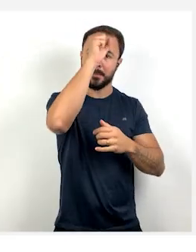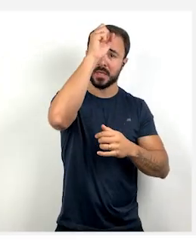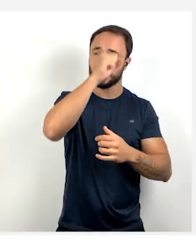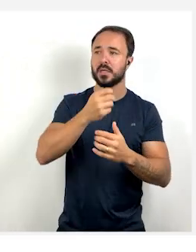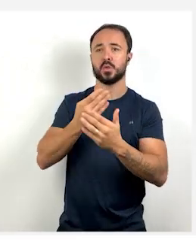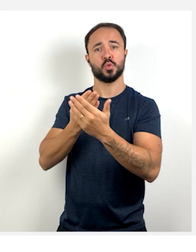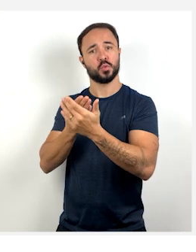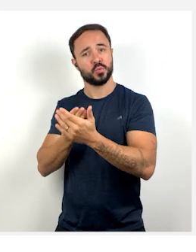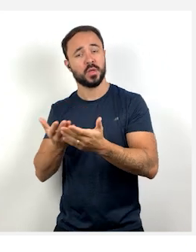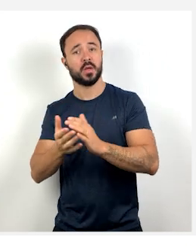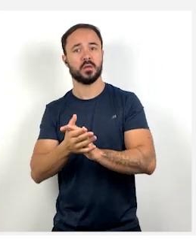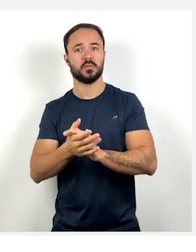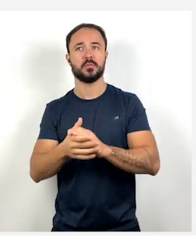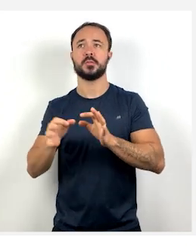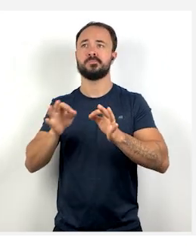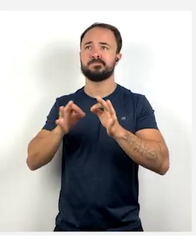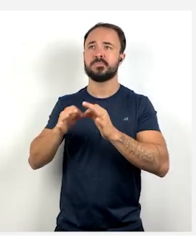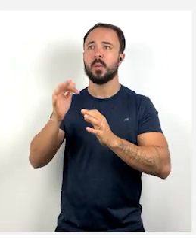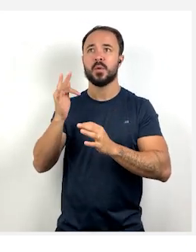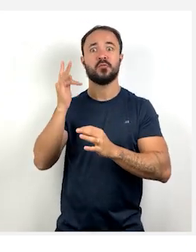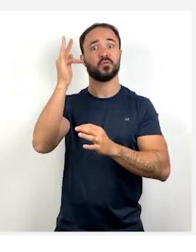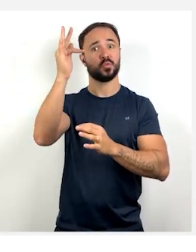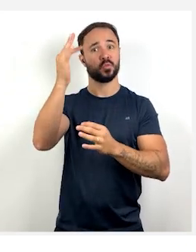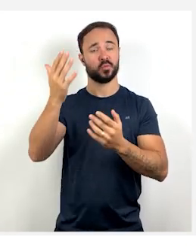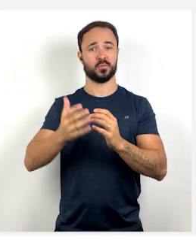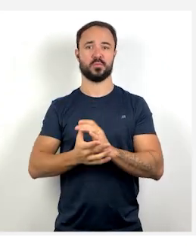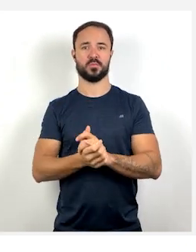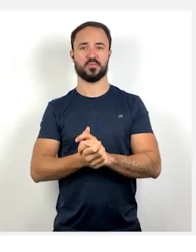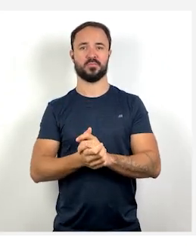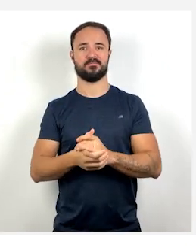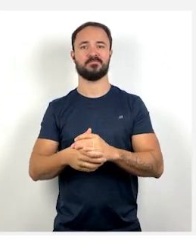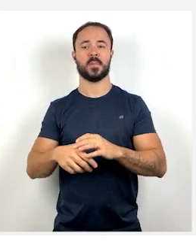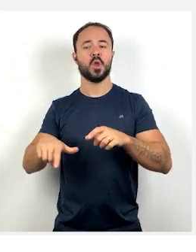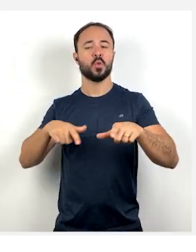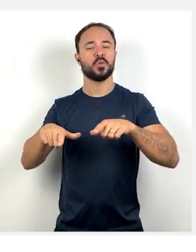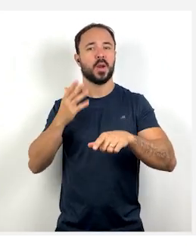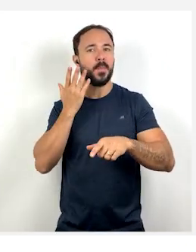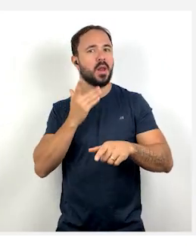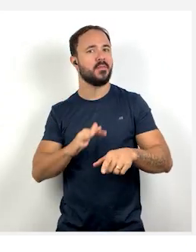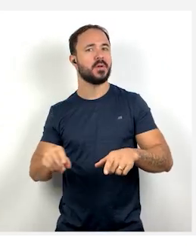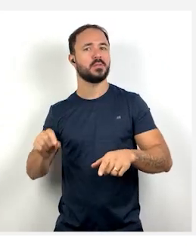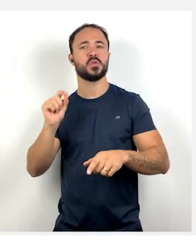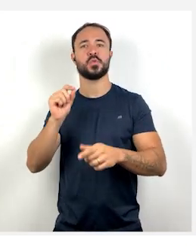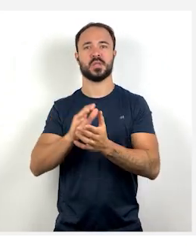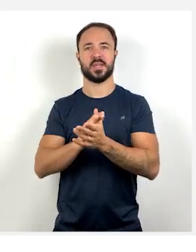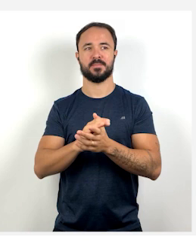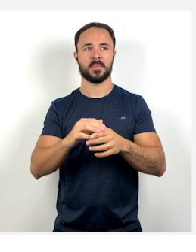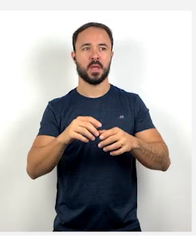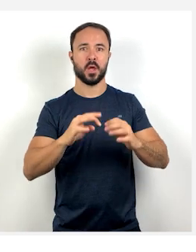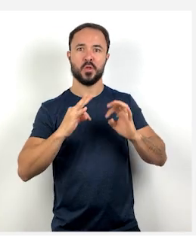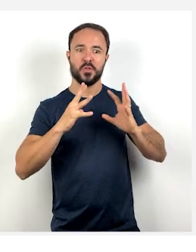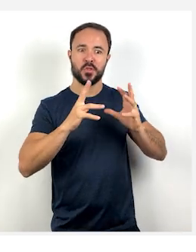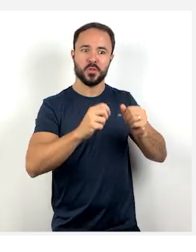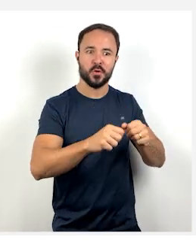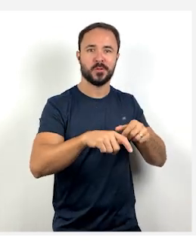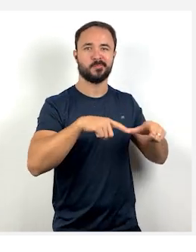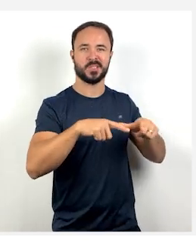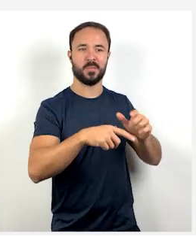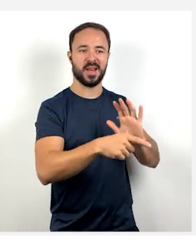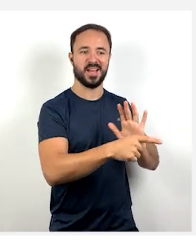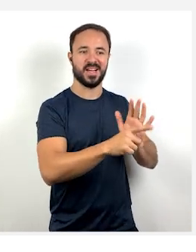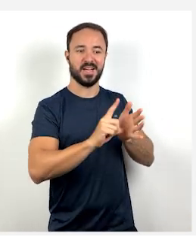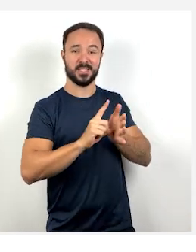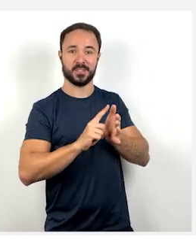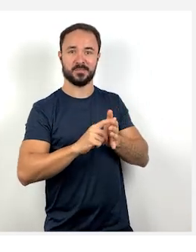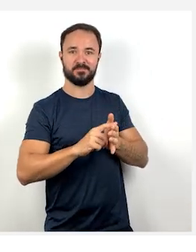o trabalho infantil é todo trabalho que ocorre antes dos 16 anos de idade, né? Por exemplo, aquele jovem de